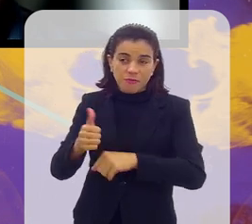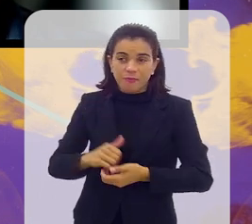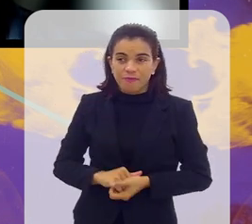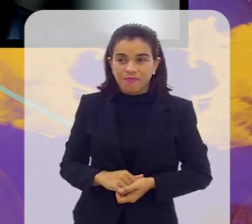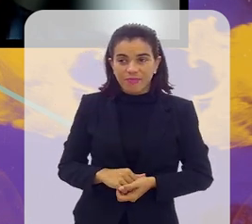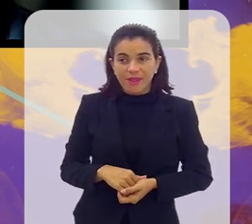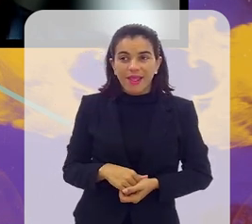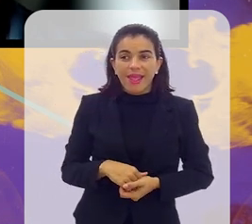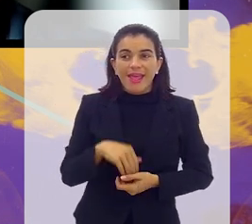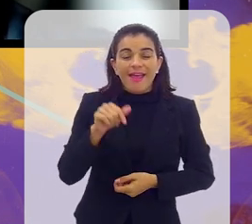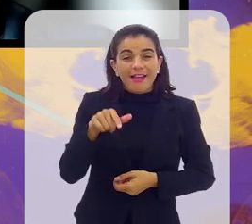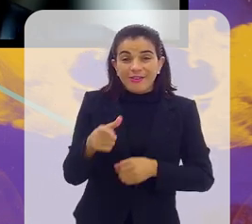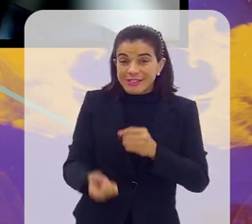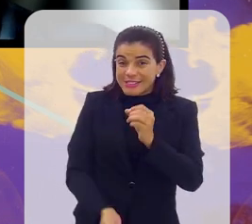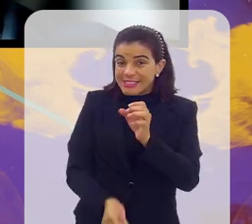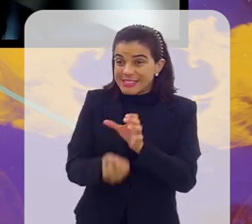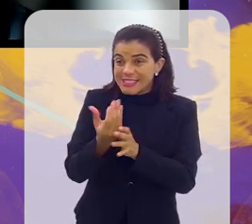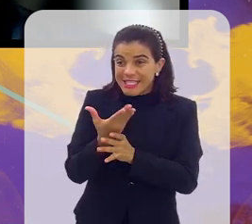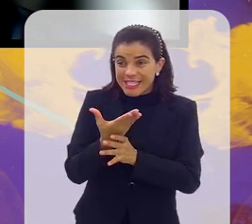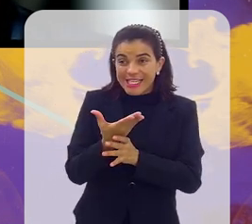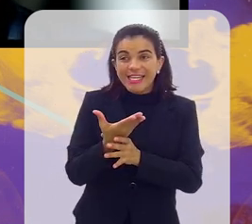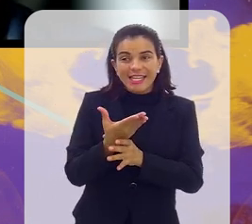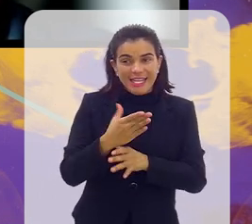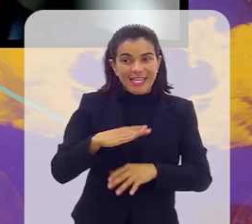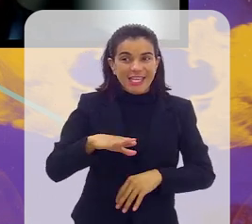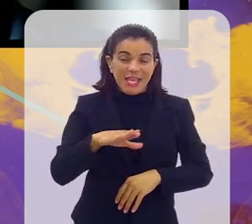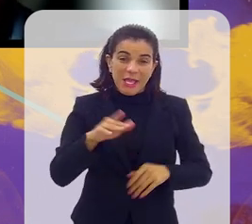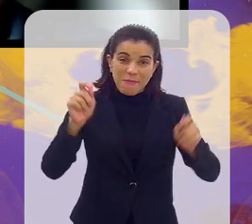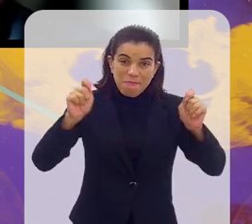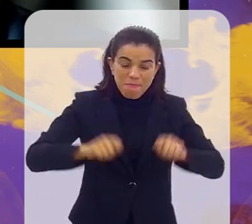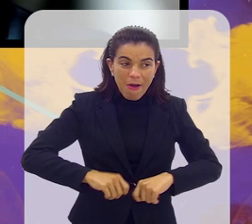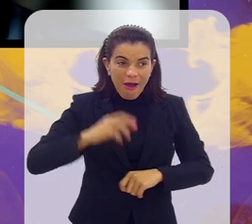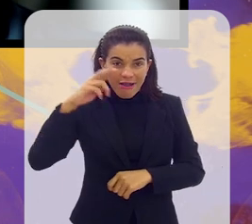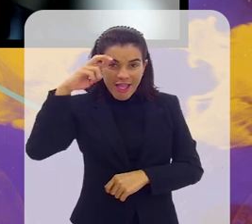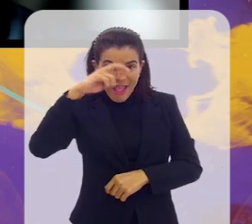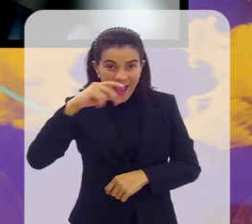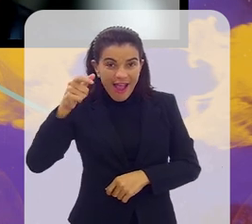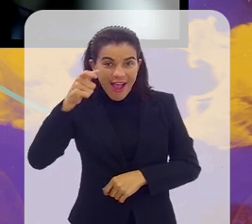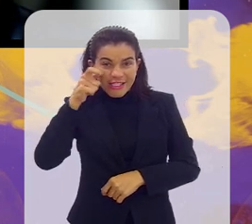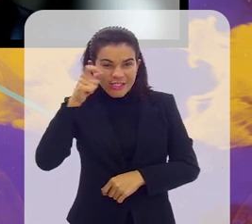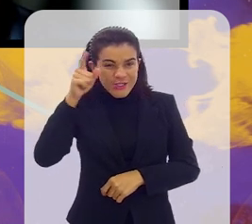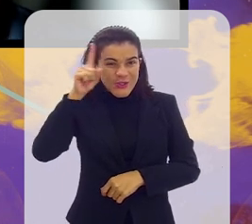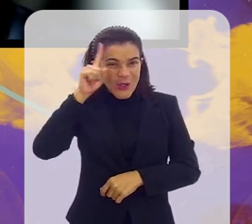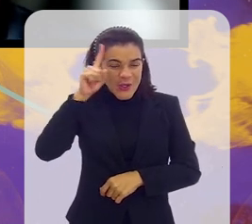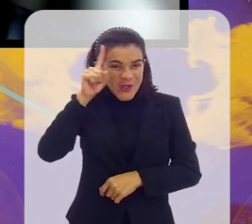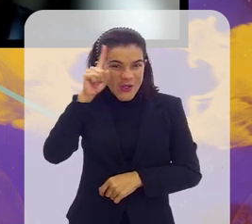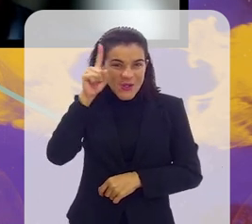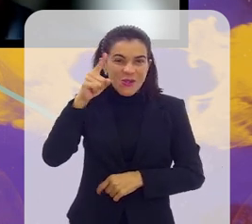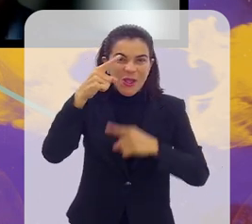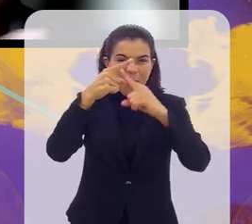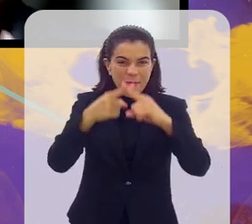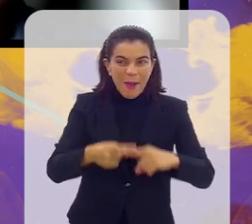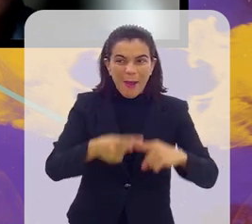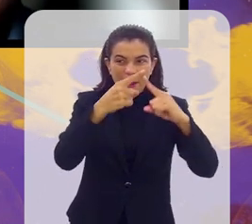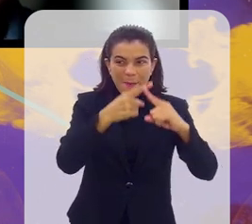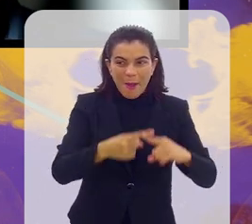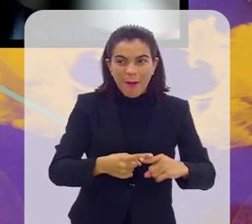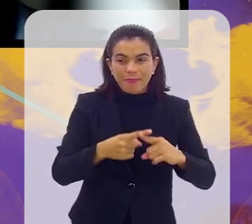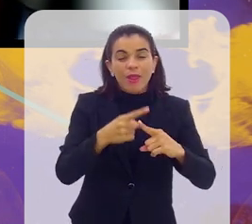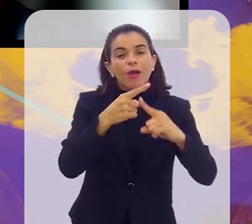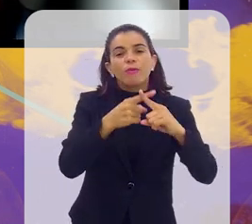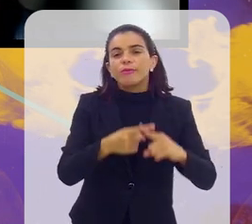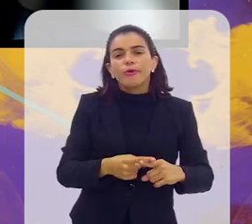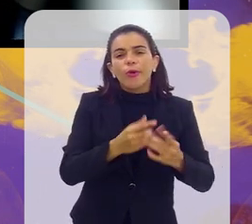Acho que é um pouco disso mesmo, quando a gente cria essa área, porque esses olheiros podem assistir os jogos lá, todos os dias de competição, até porque